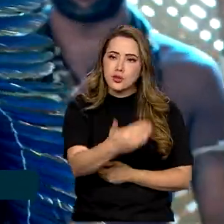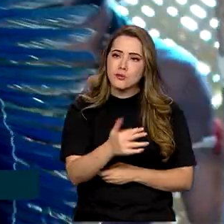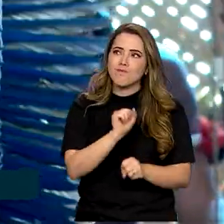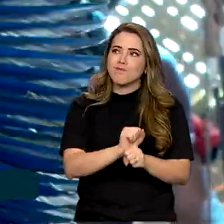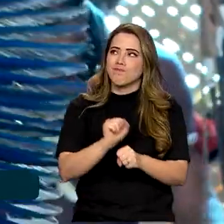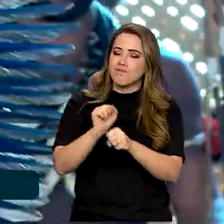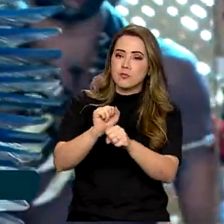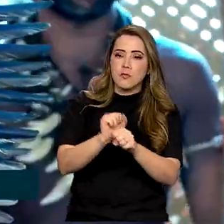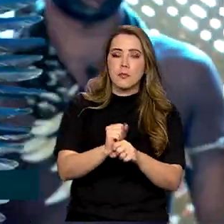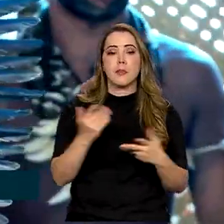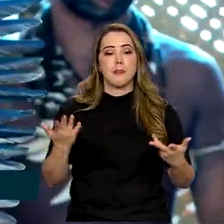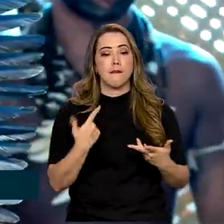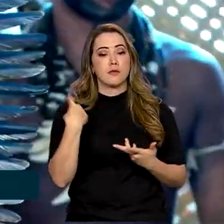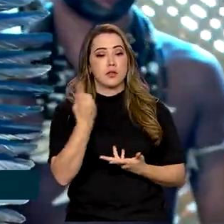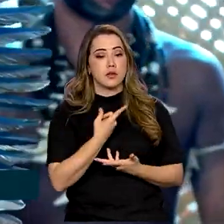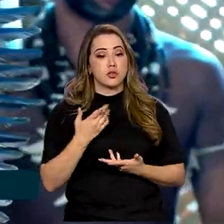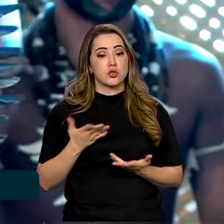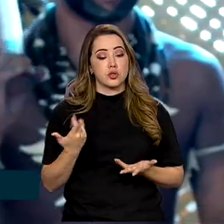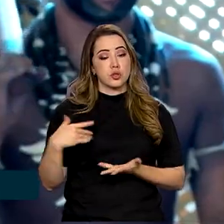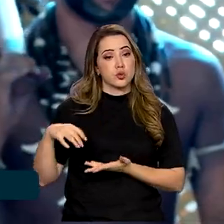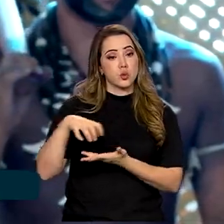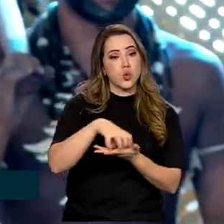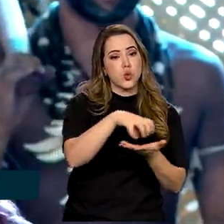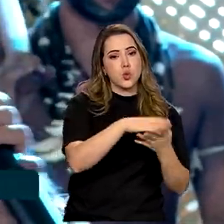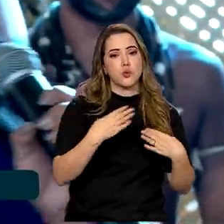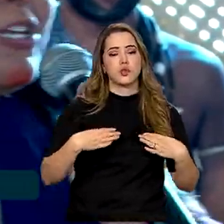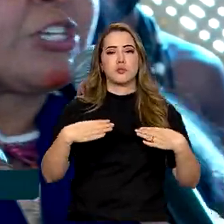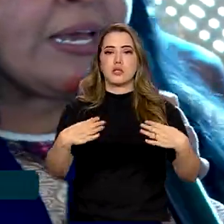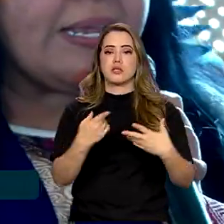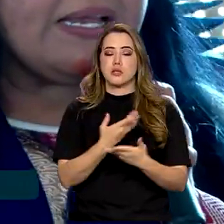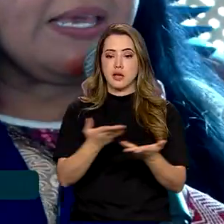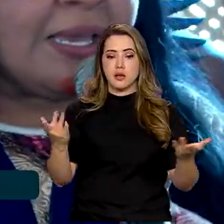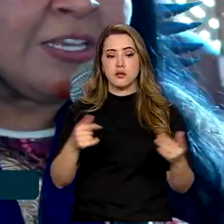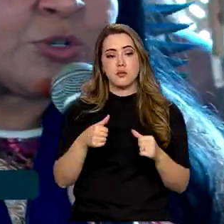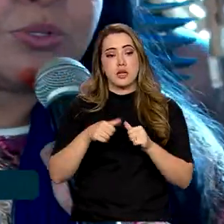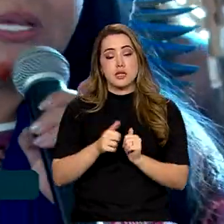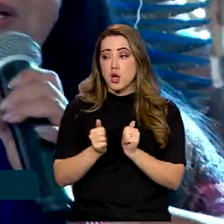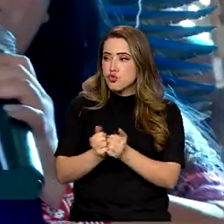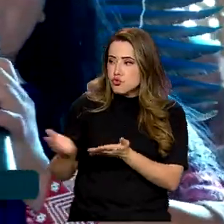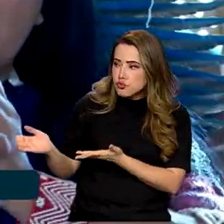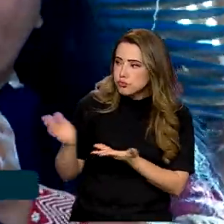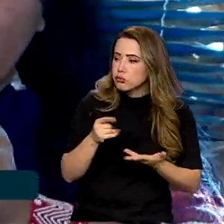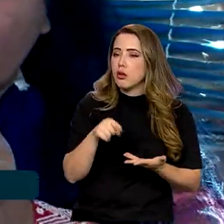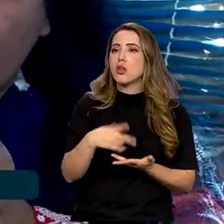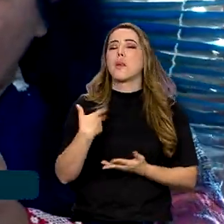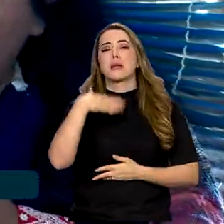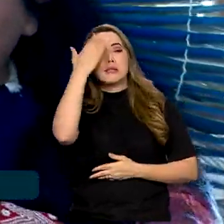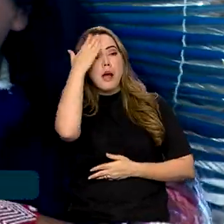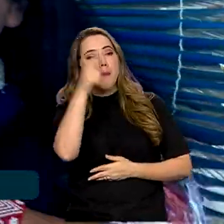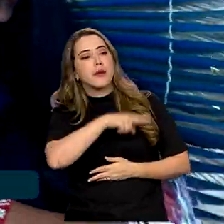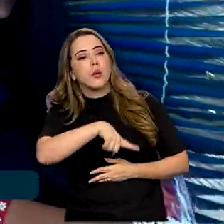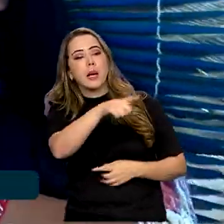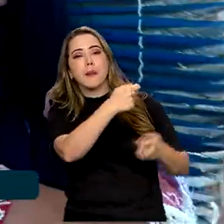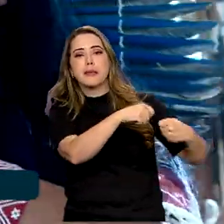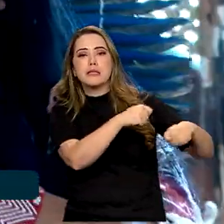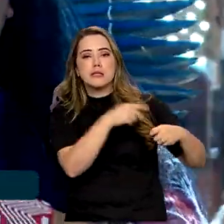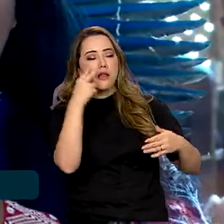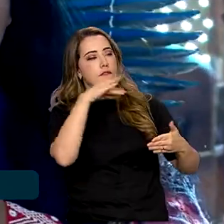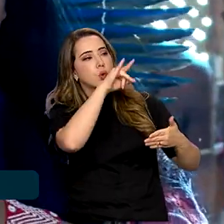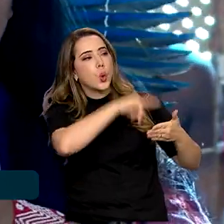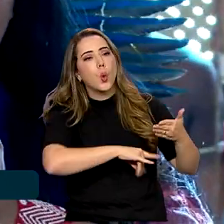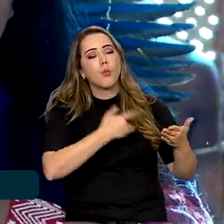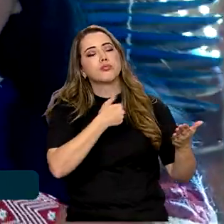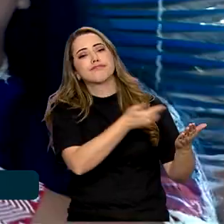desses órgãos e desses ministérios para estarem aqui escutando, recebendo os documentos e aí